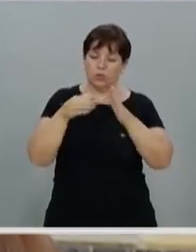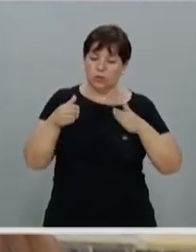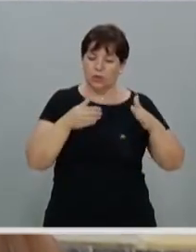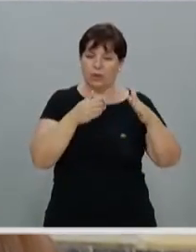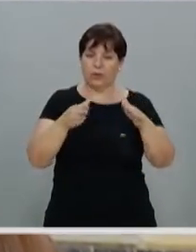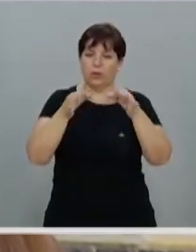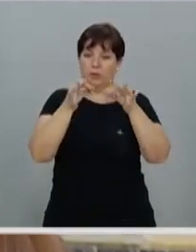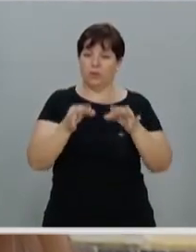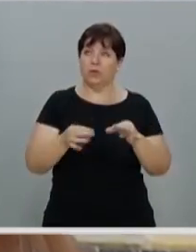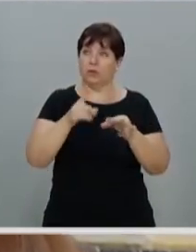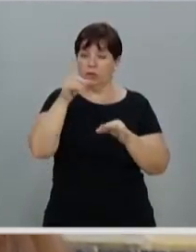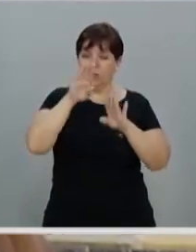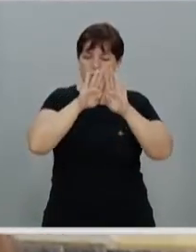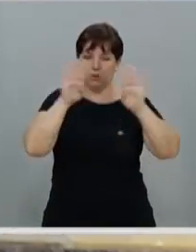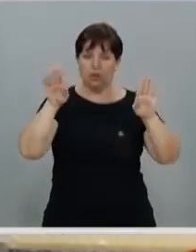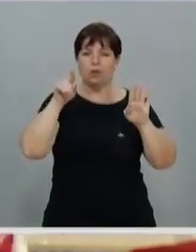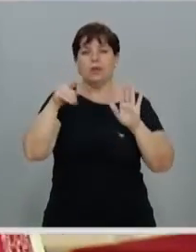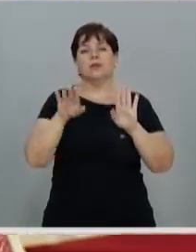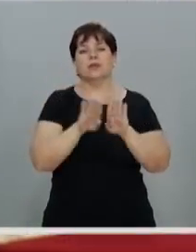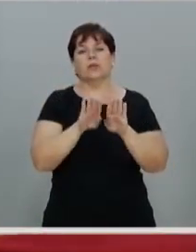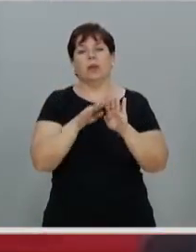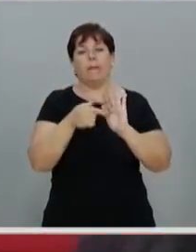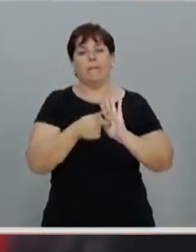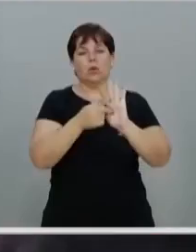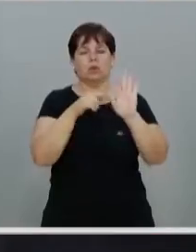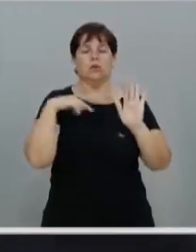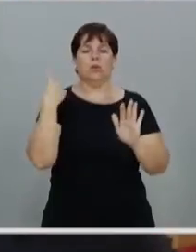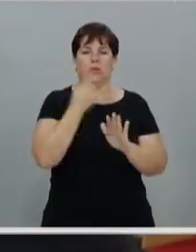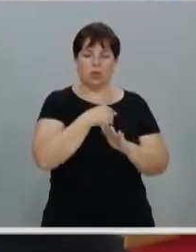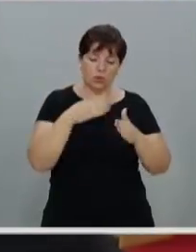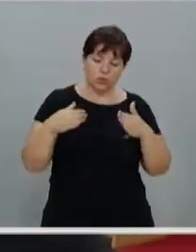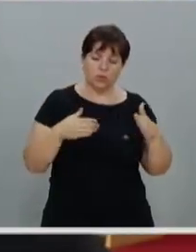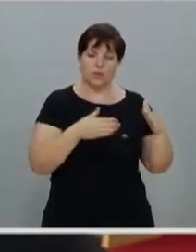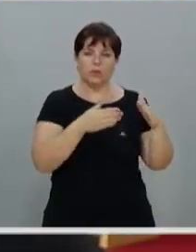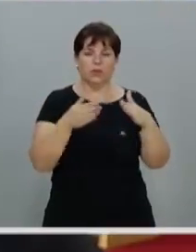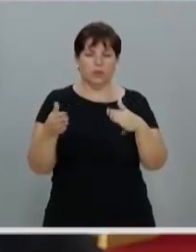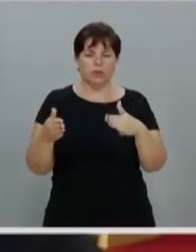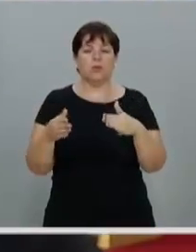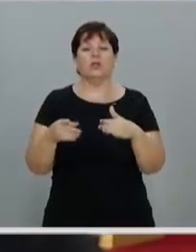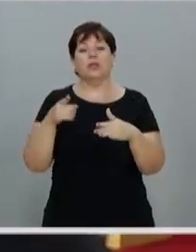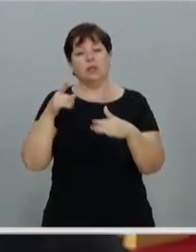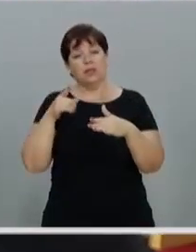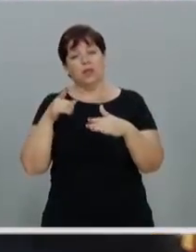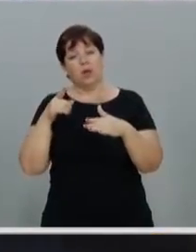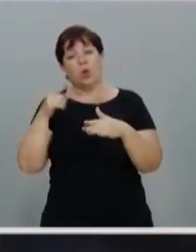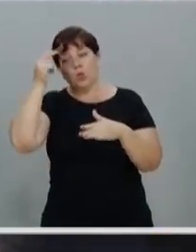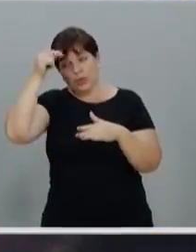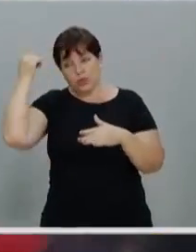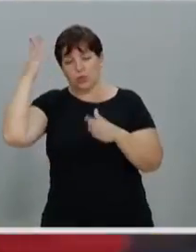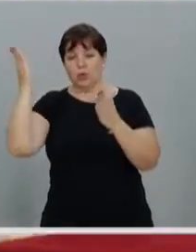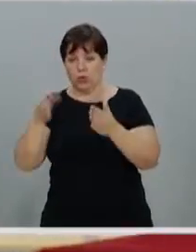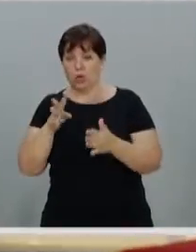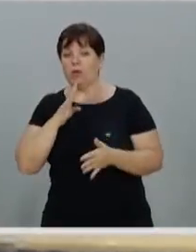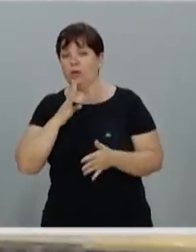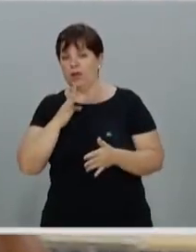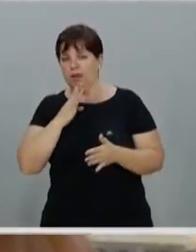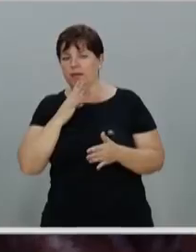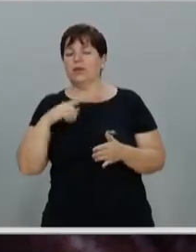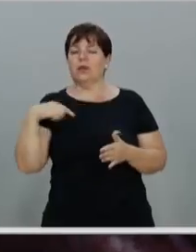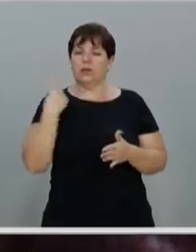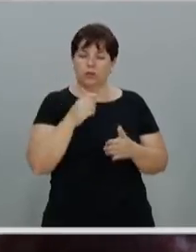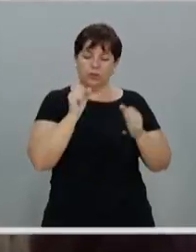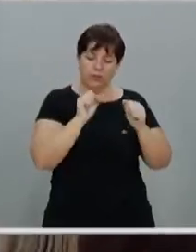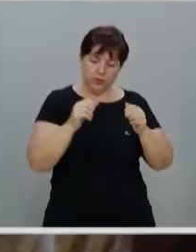no céu. Eles apontam também, porque eles já trilharam o caminho. Portanto, nós temos essa realidade importante. Nós temos a